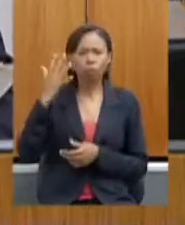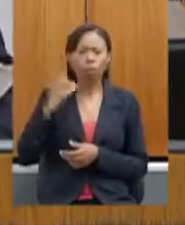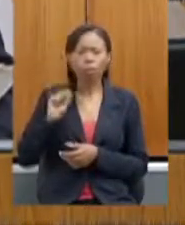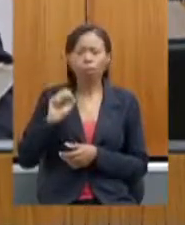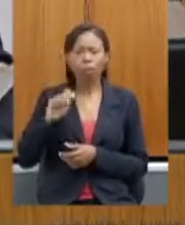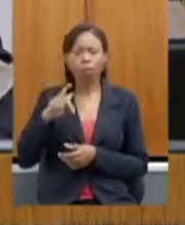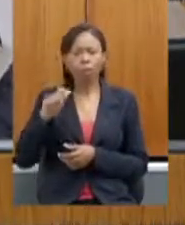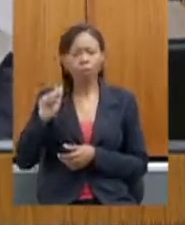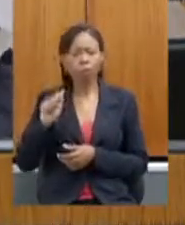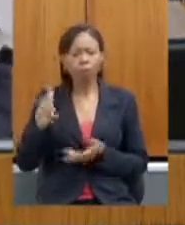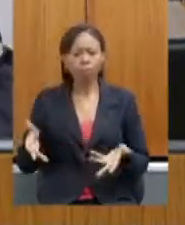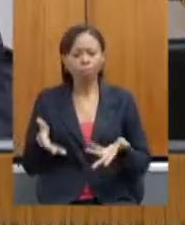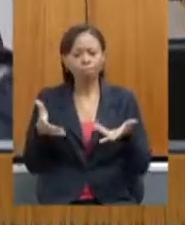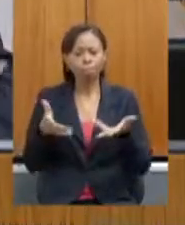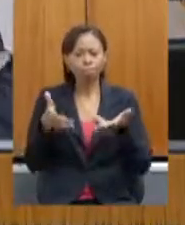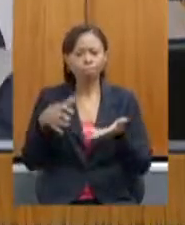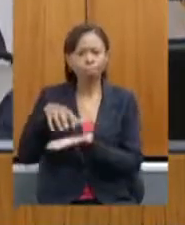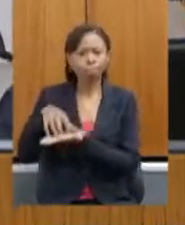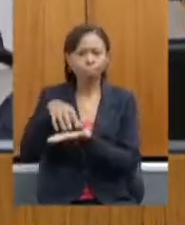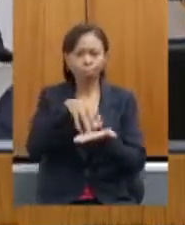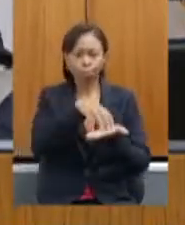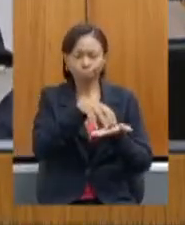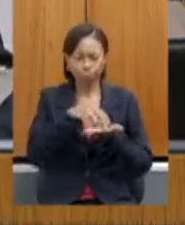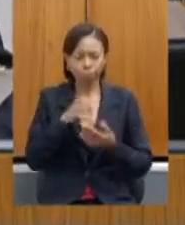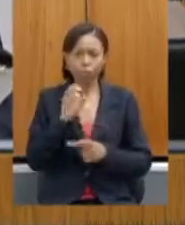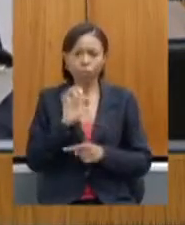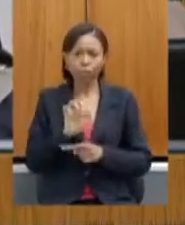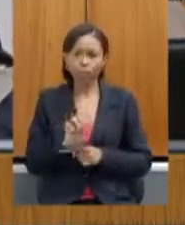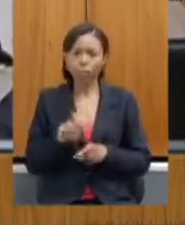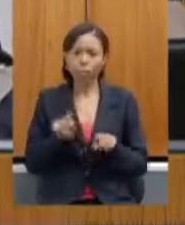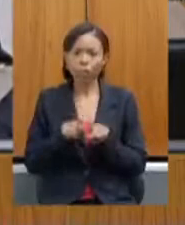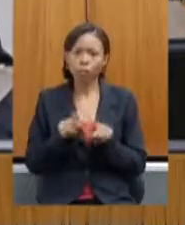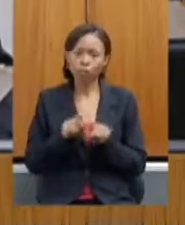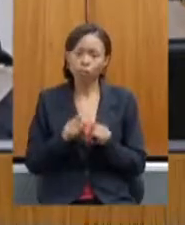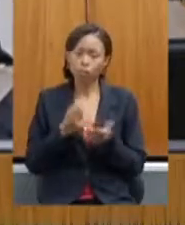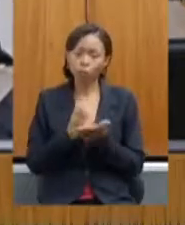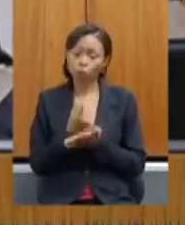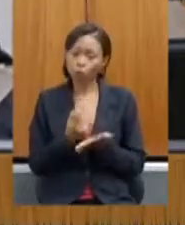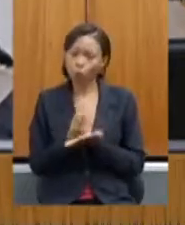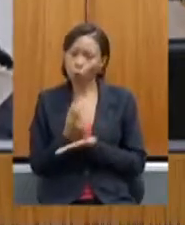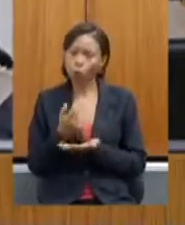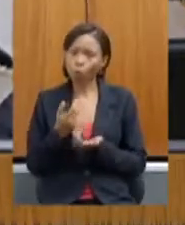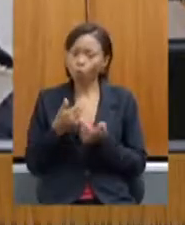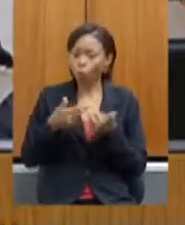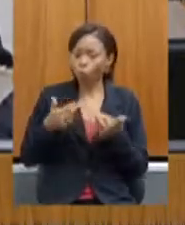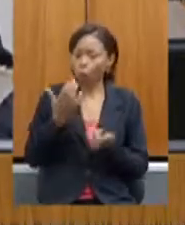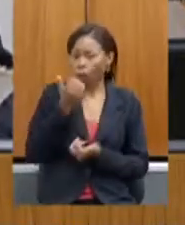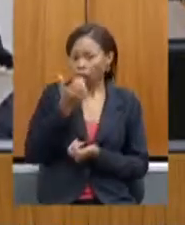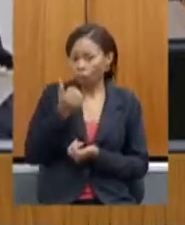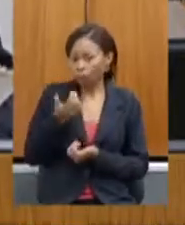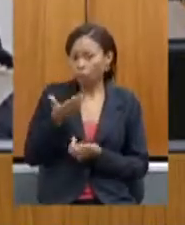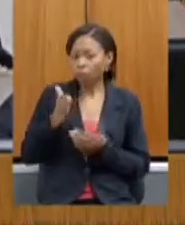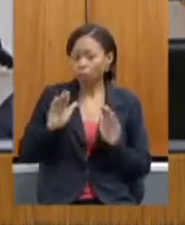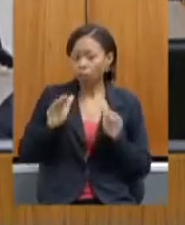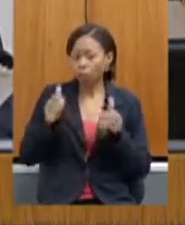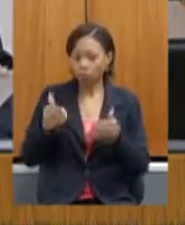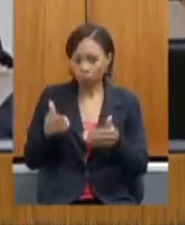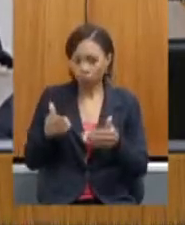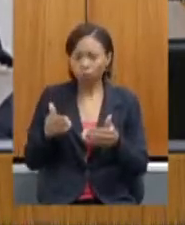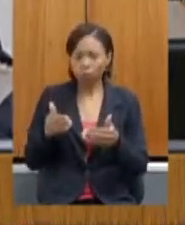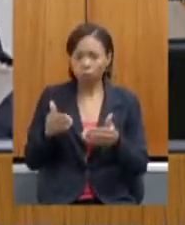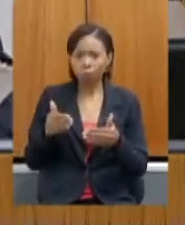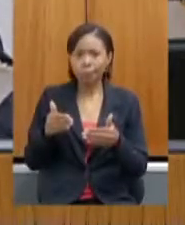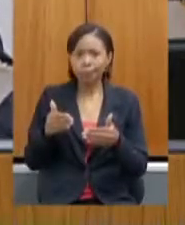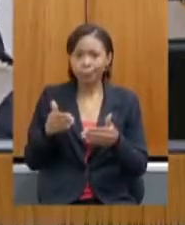sensibilizar órgãos públicos estaduais compradores de gêneros alimentícios em prol dessa causa estimulando-os a